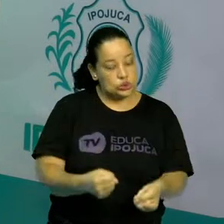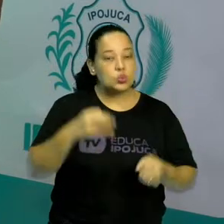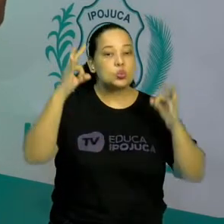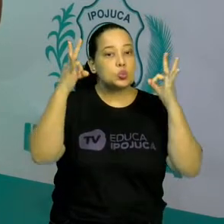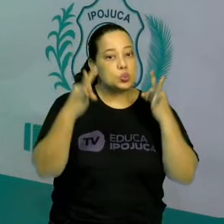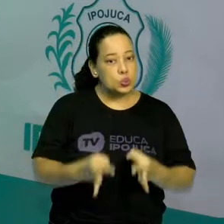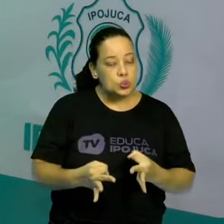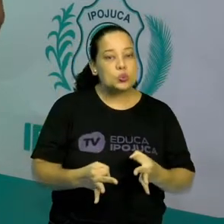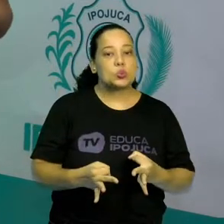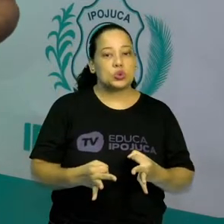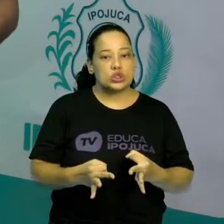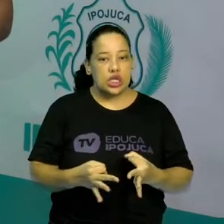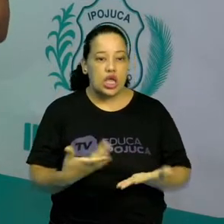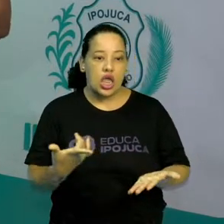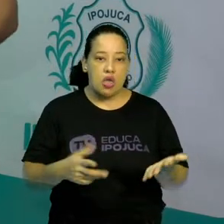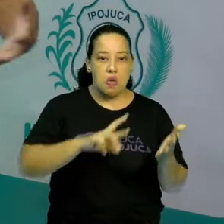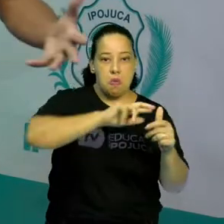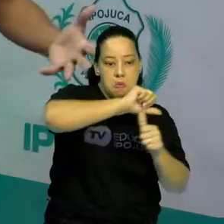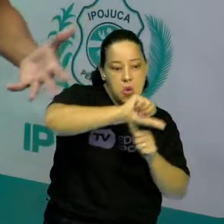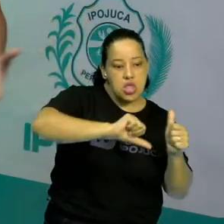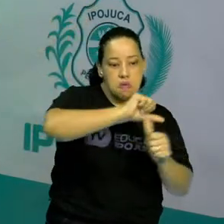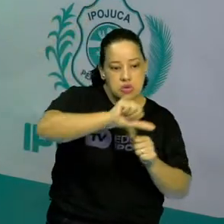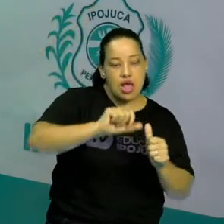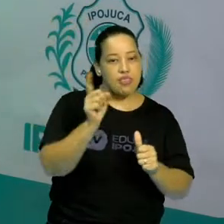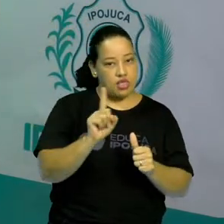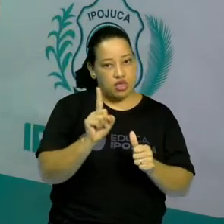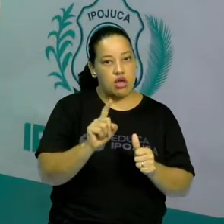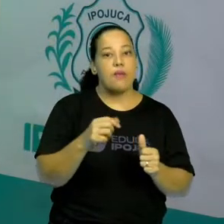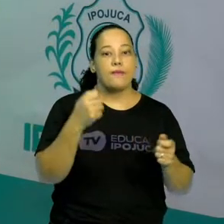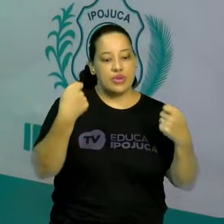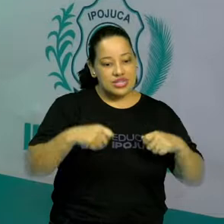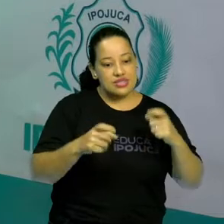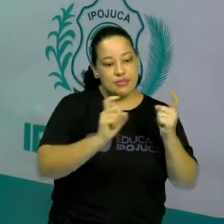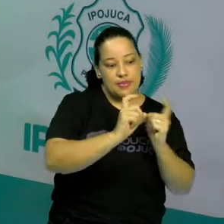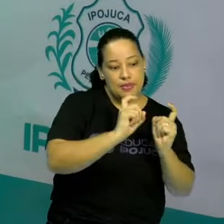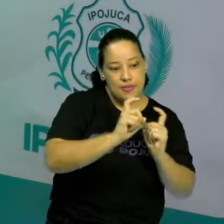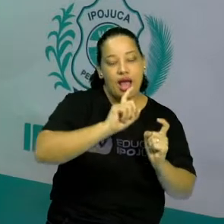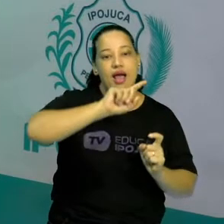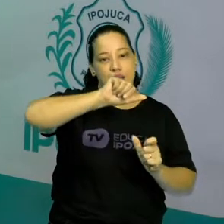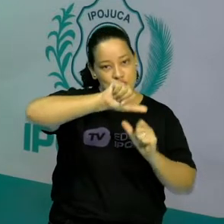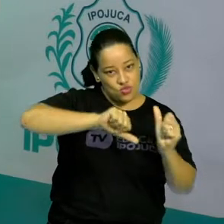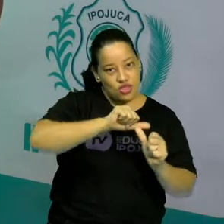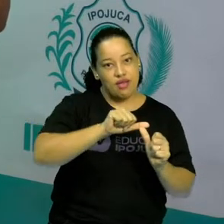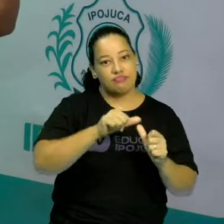alteradas, a não ser que todos também concordem com aquela alteração.